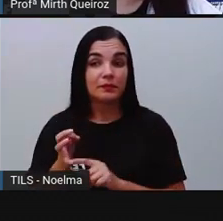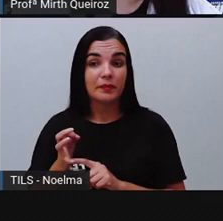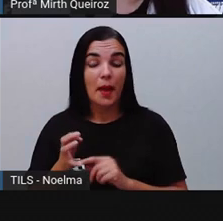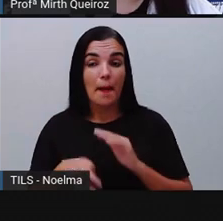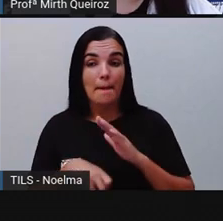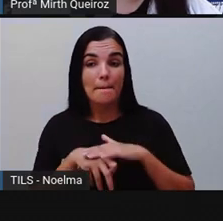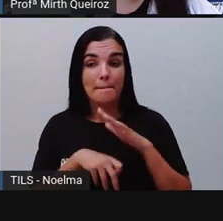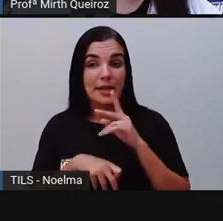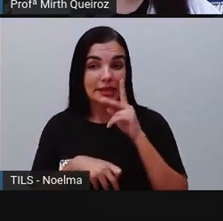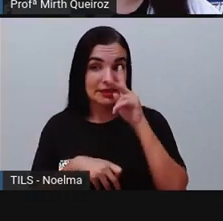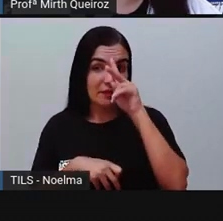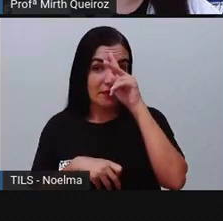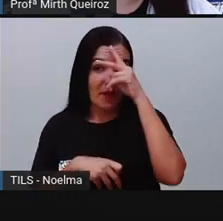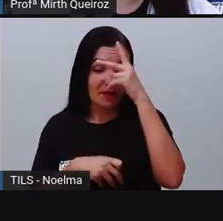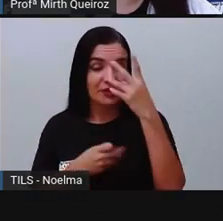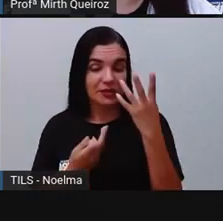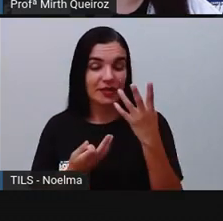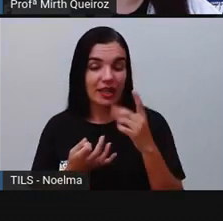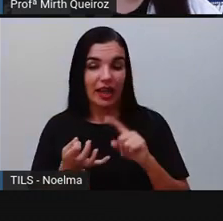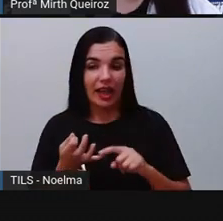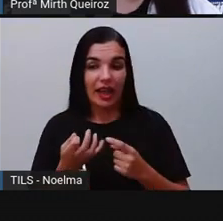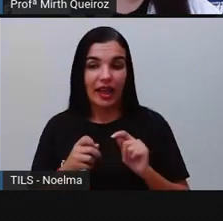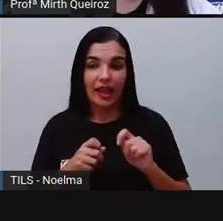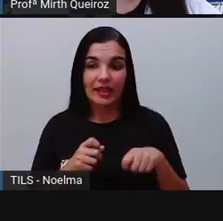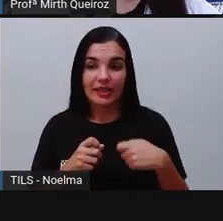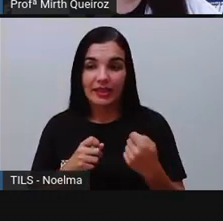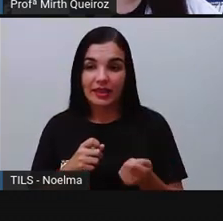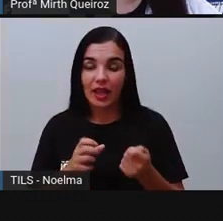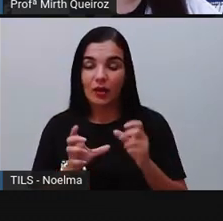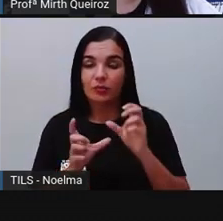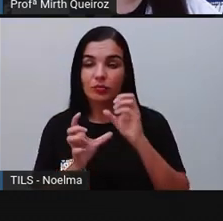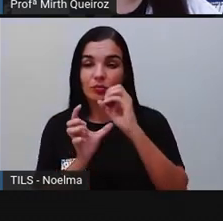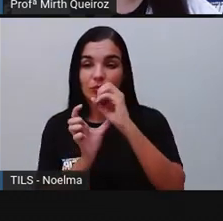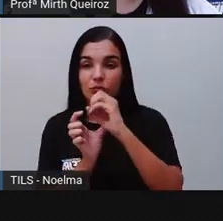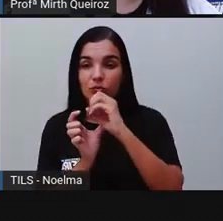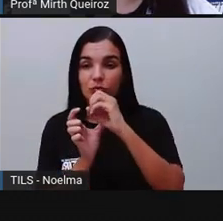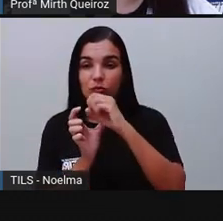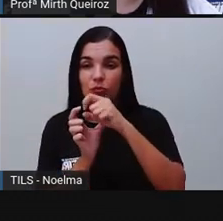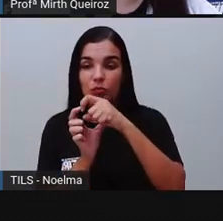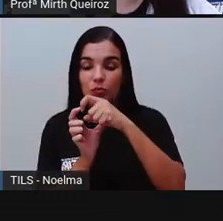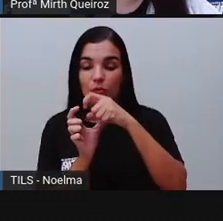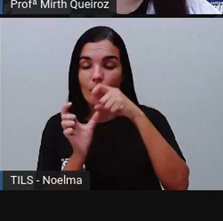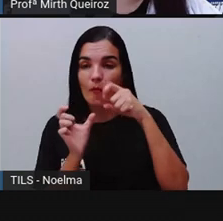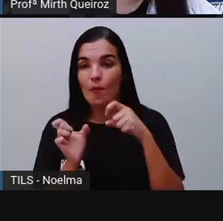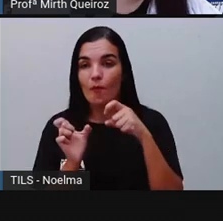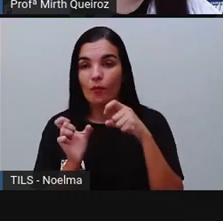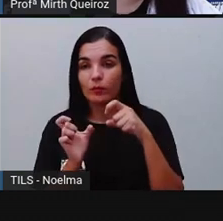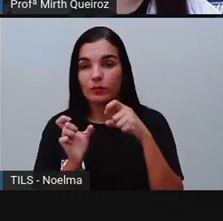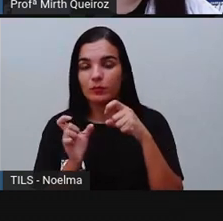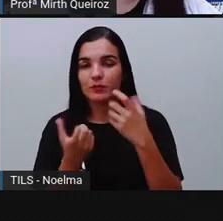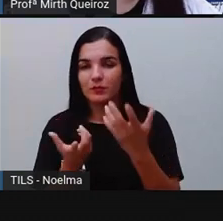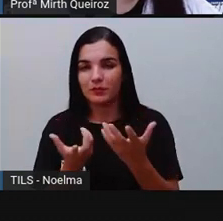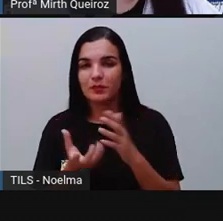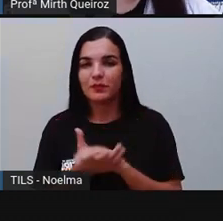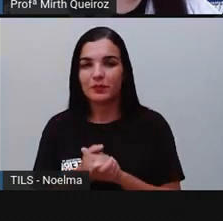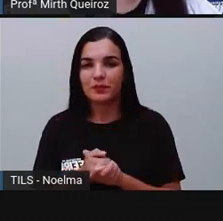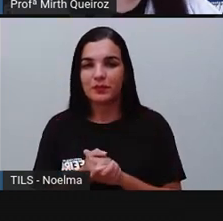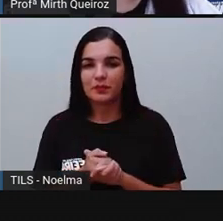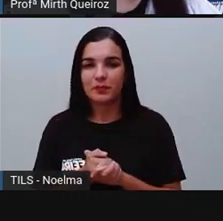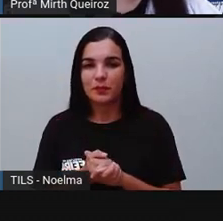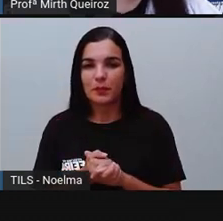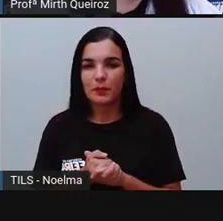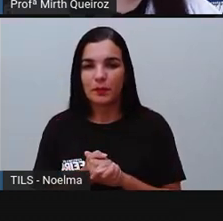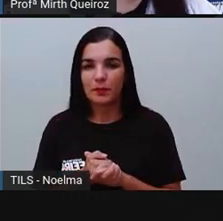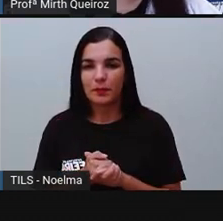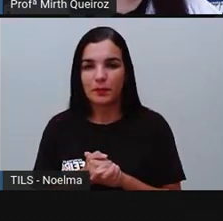intensidade. É a sílaba tônica da palavra. E se é a última sílaba, então se trata de uma palavra oxítona. Olha só.